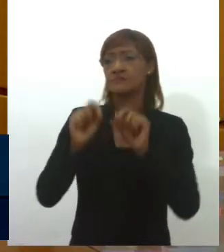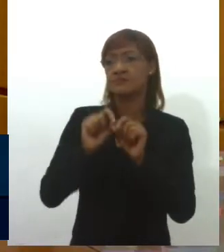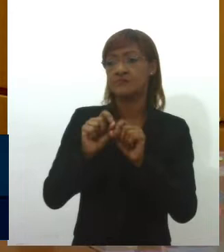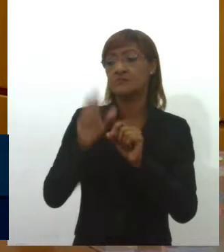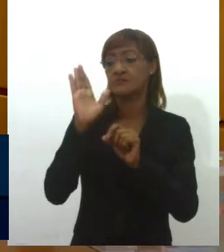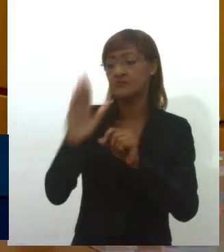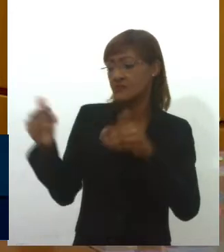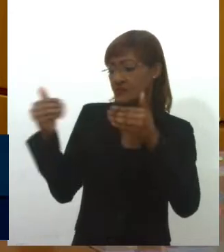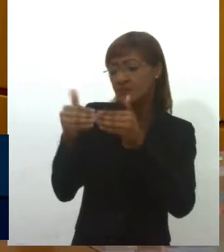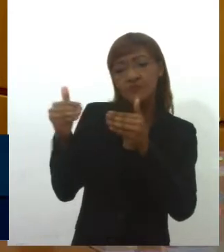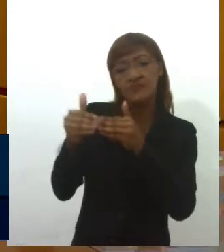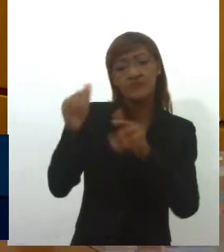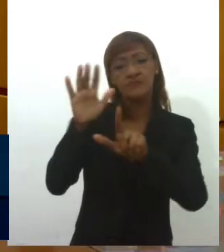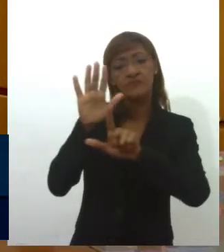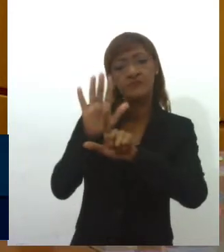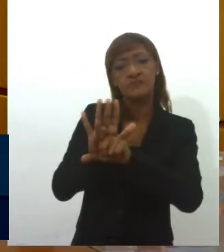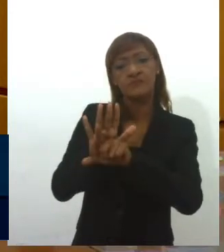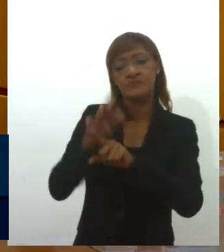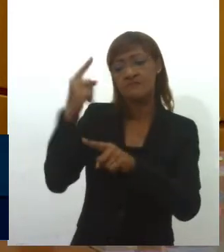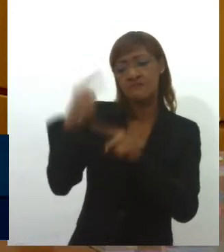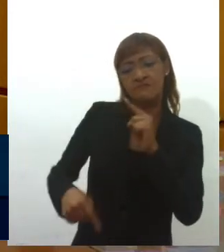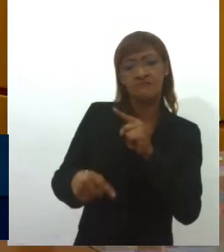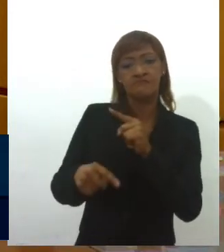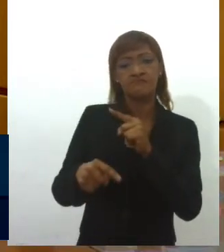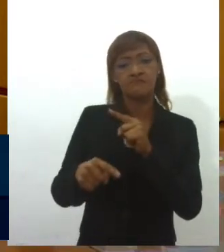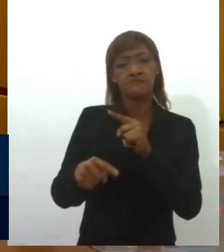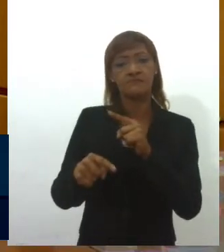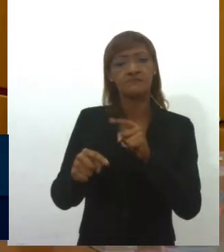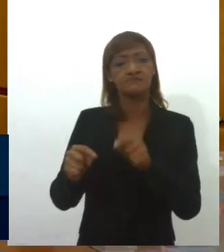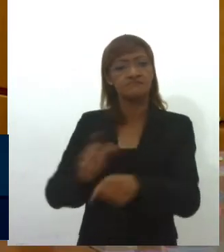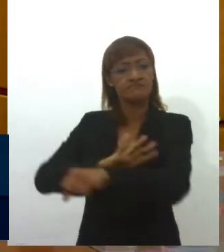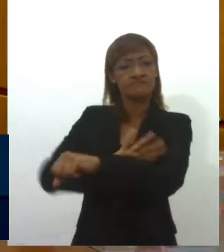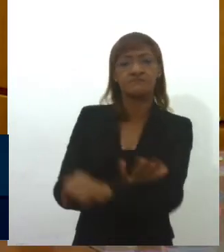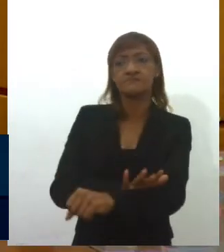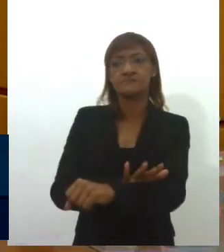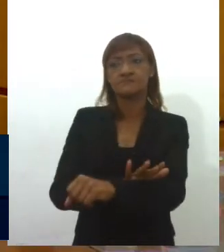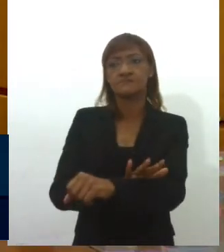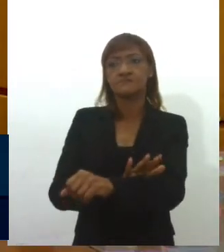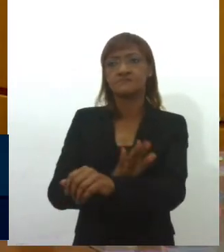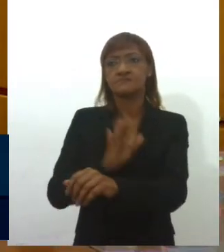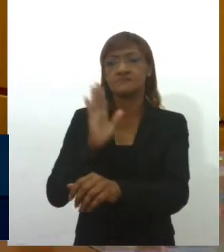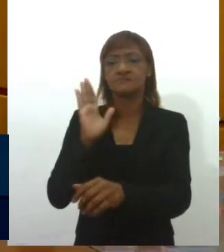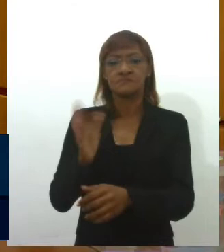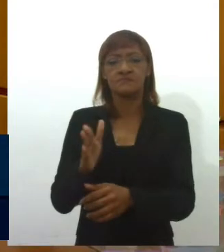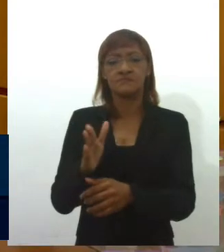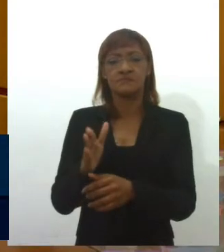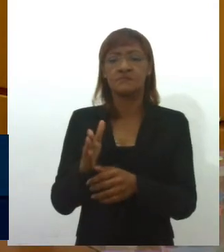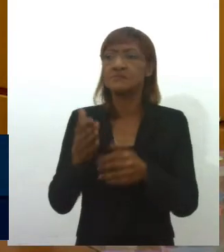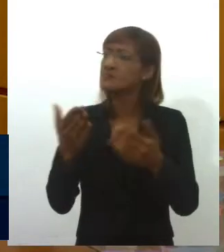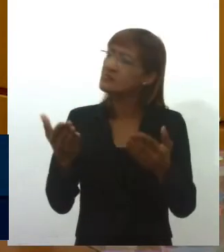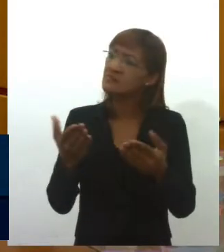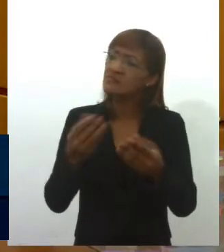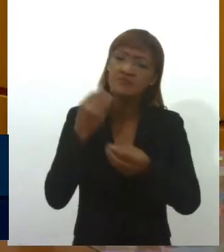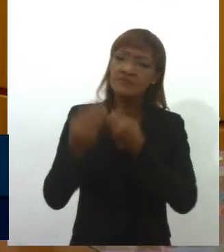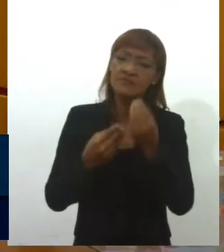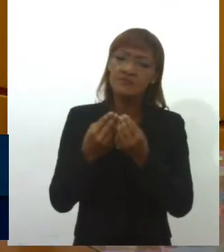lei impedir que as pessoas façam apologia a práticas criminosas. O que eu vejo que é o nazismo.